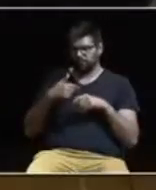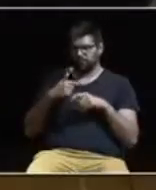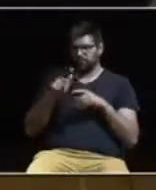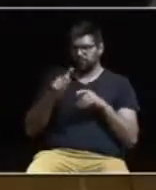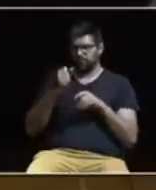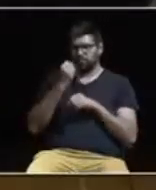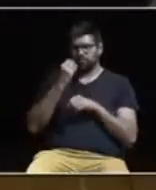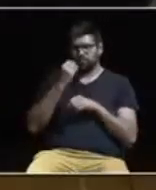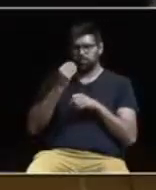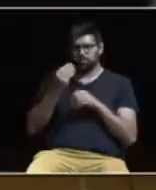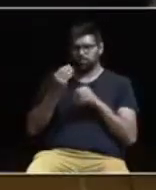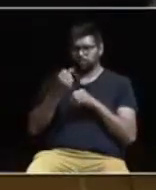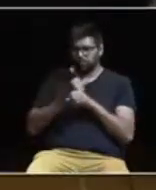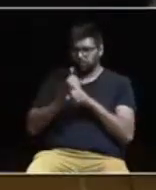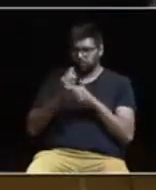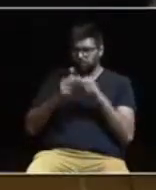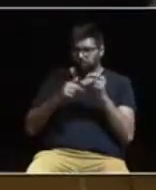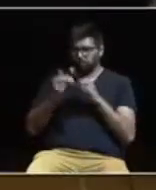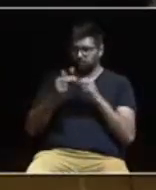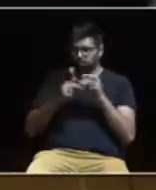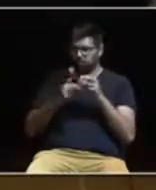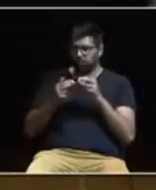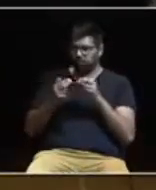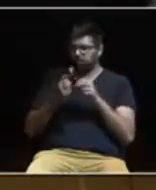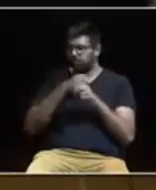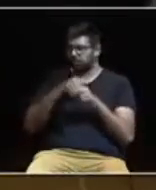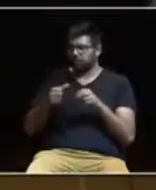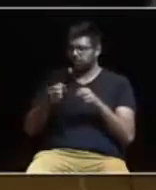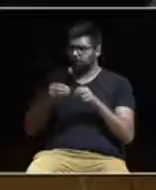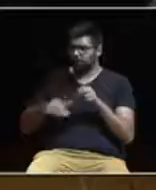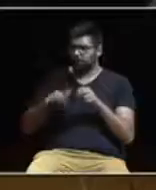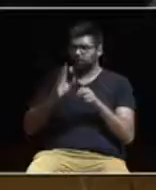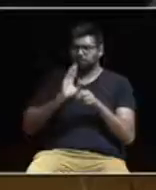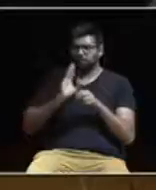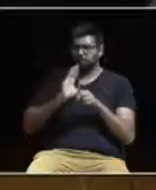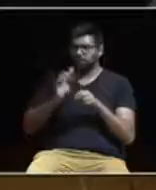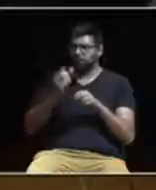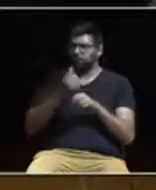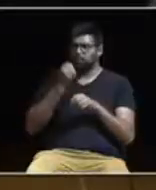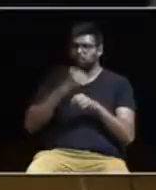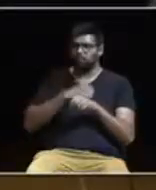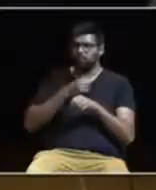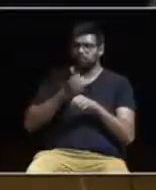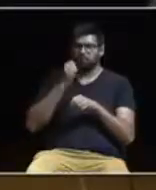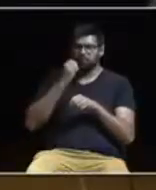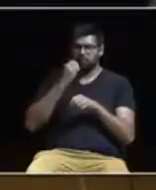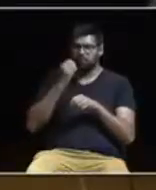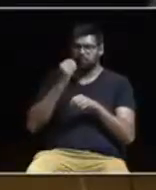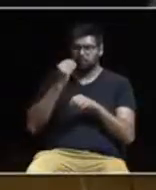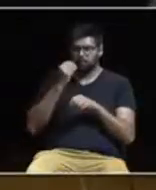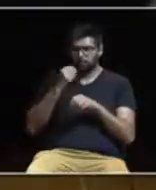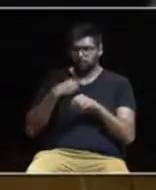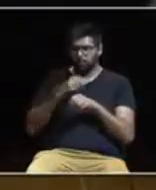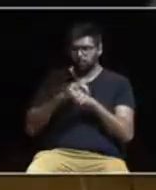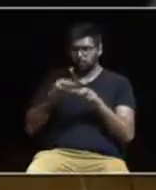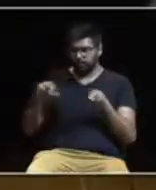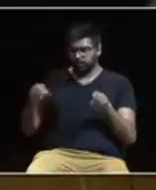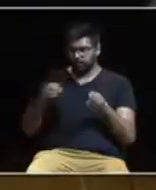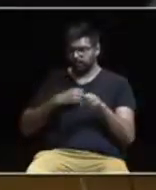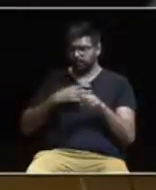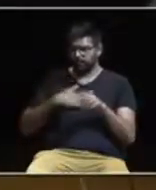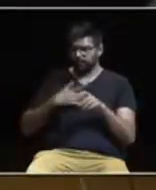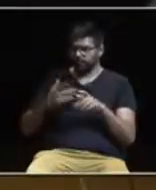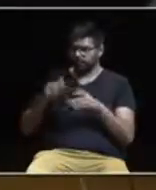como é possível que uma obra seja autorizada em terrenos contaminados? Como é possível que a empresa de construção contratada pelo hospital tenha